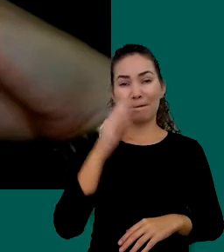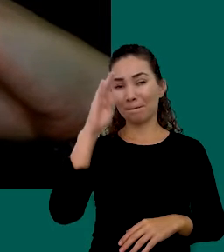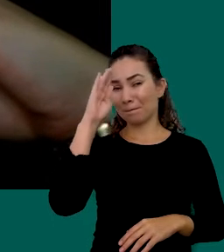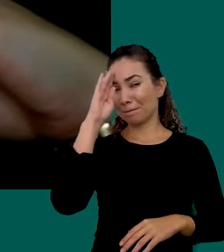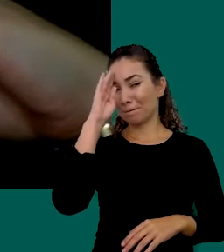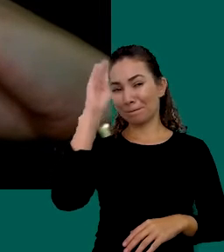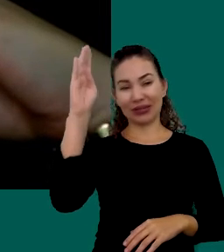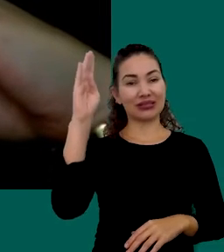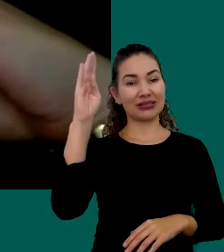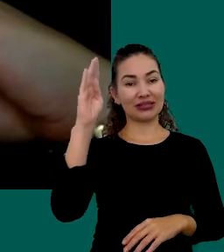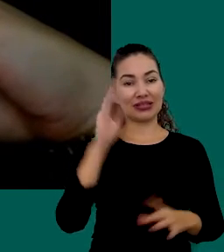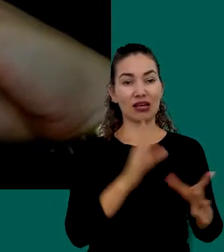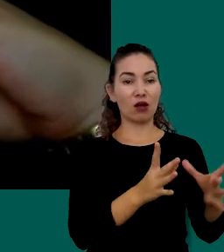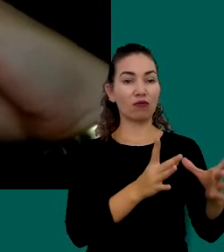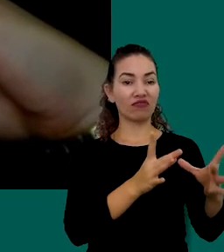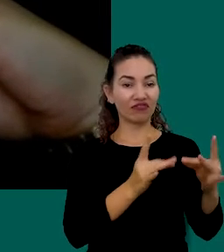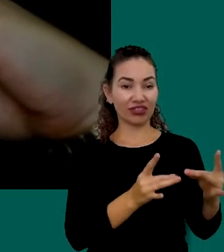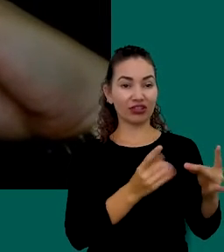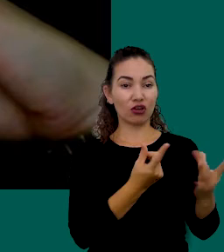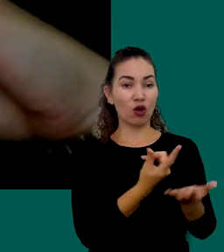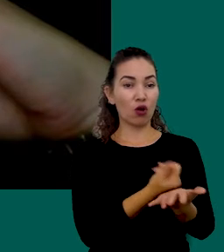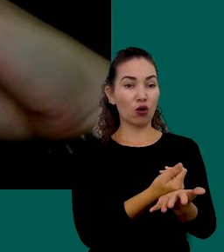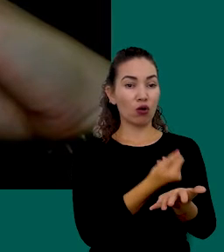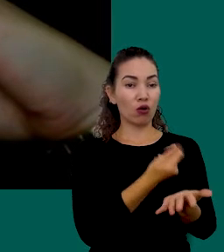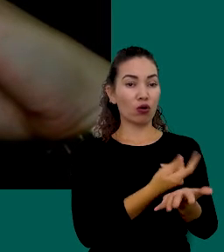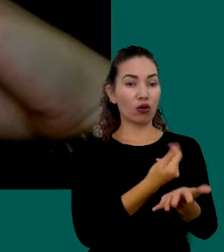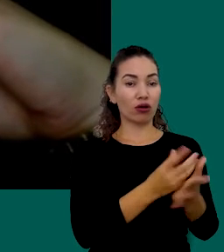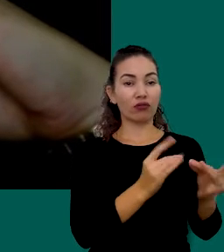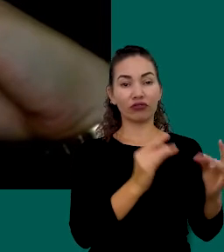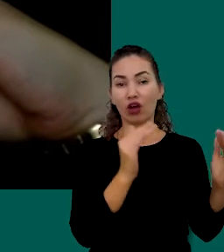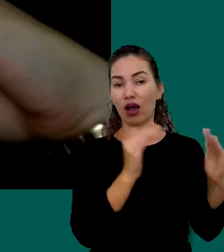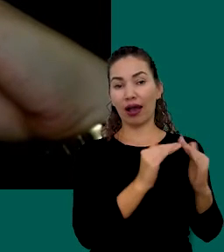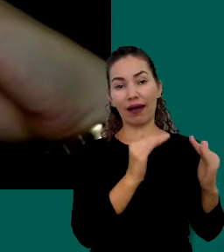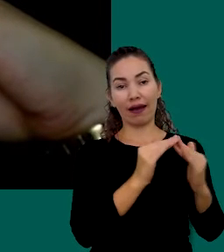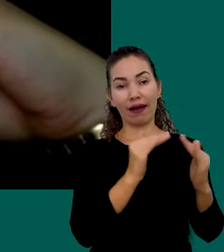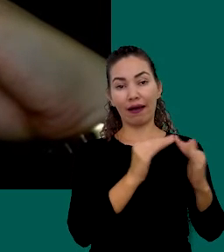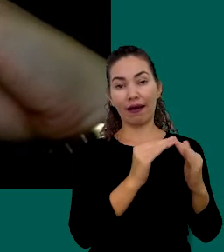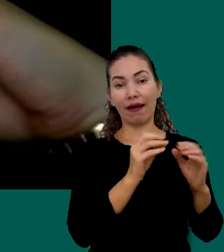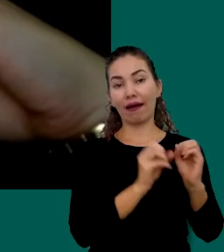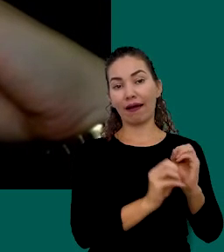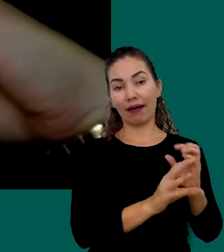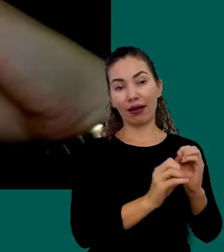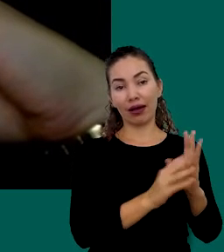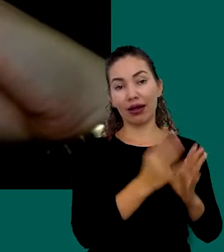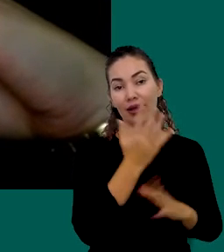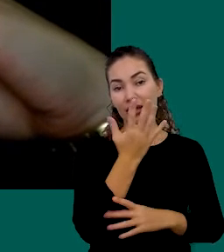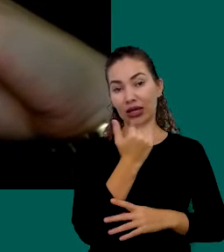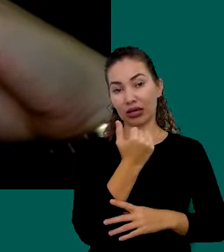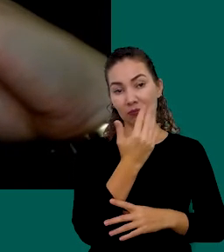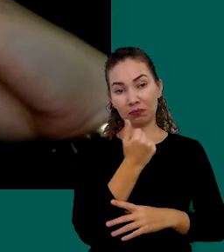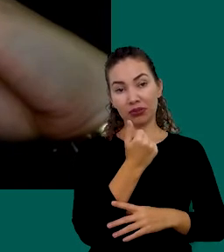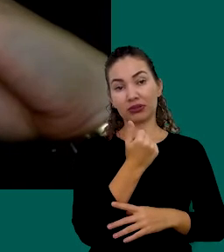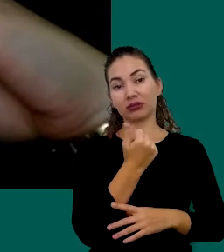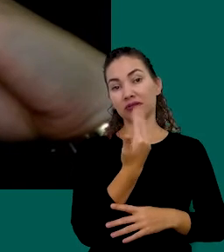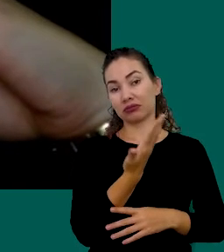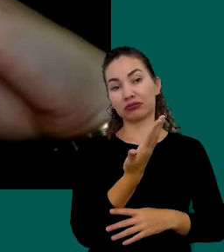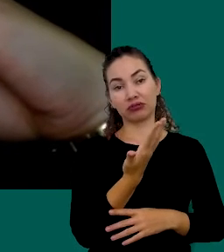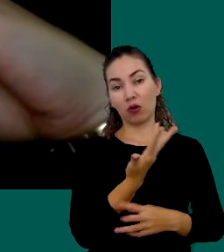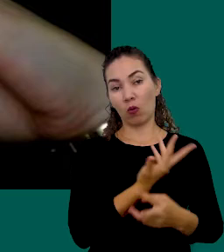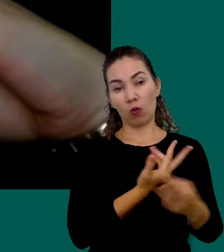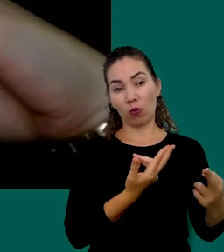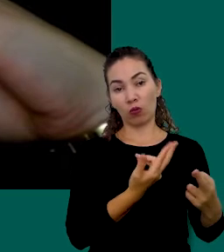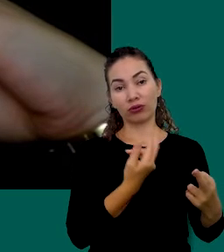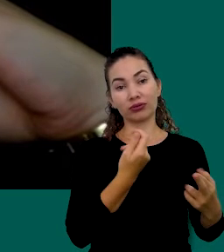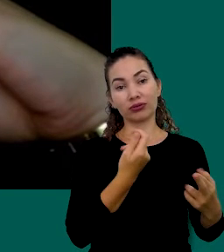Para As Despesas Fixas Como Moradia Educação Alimentação Despesas Que